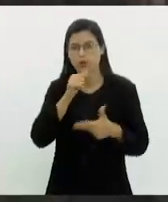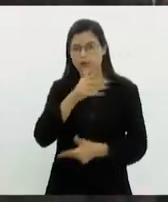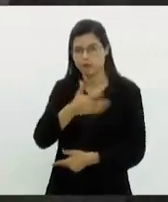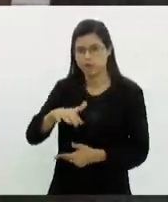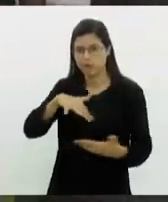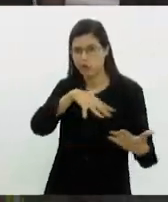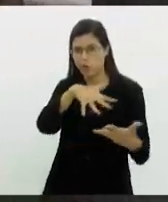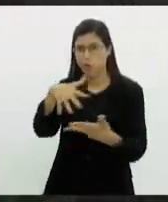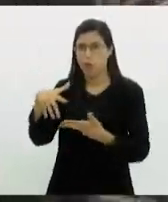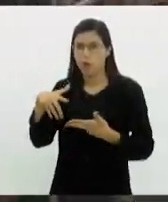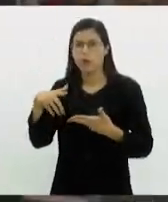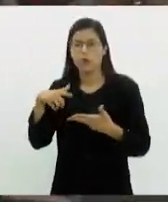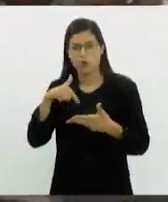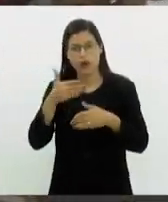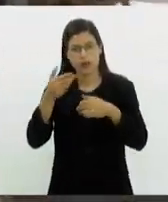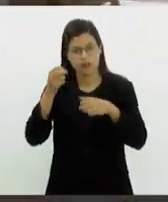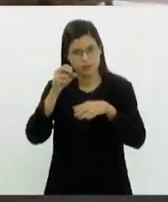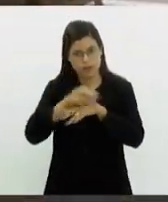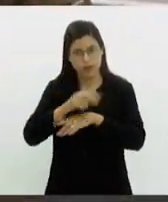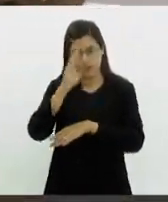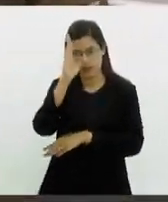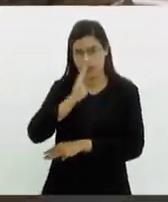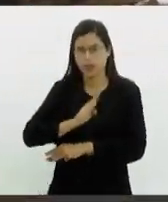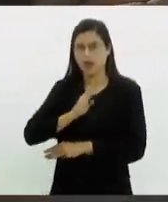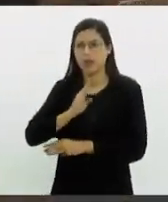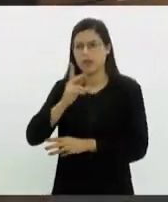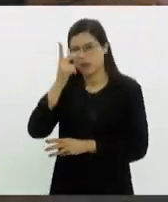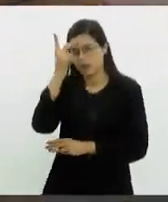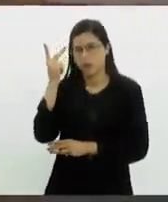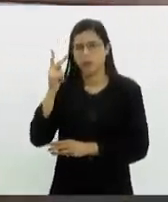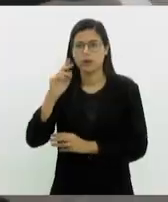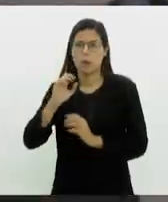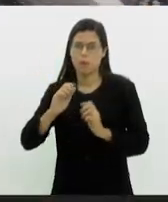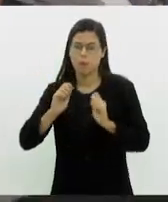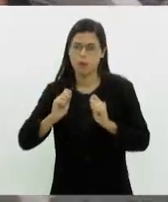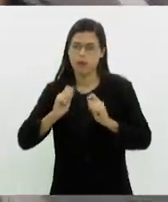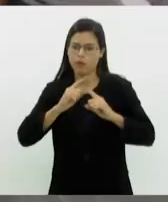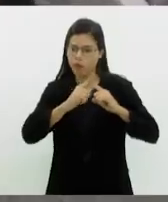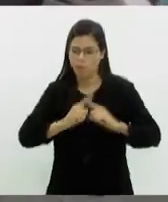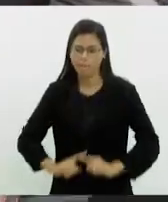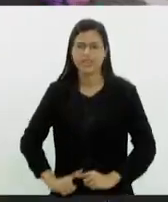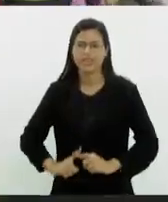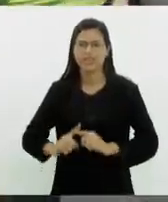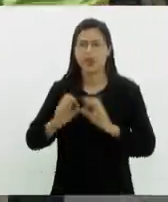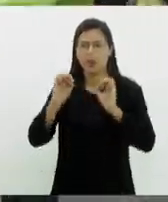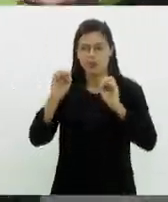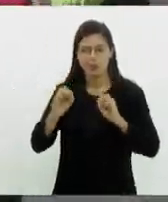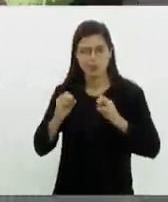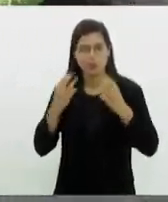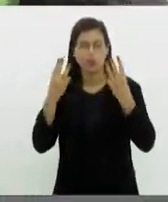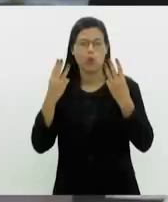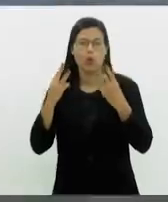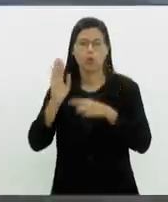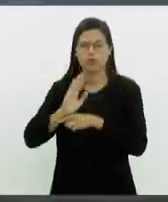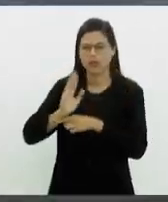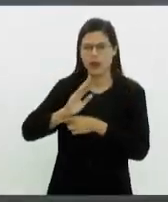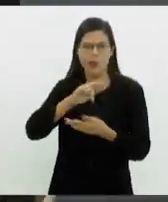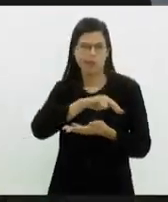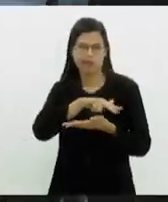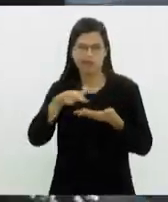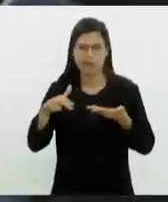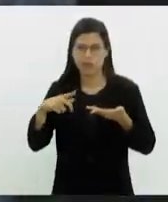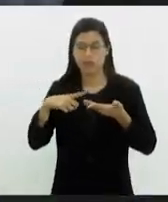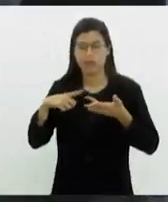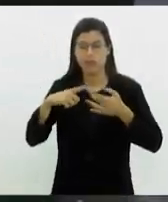O evento tem entrada franca e o público poderá desfrutar de competições, shows, cinemas e outros entretenimentos. Haverá